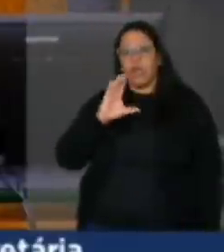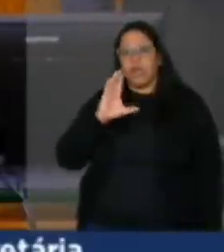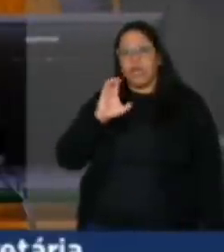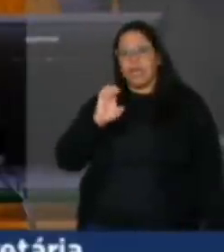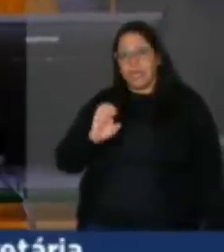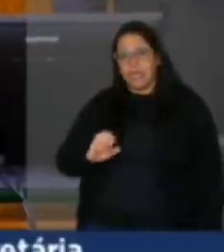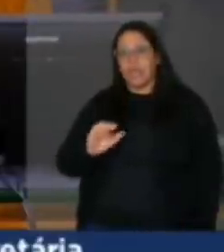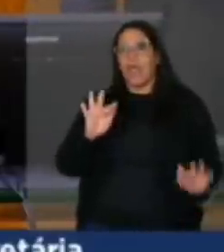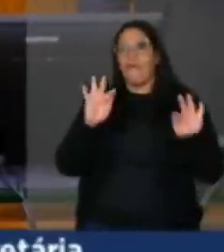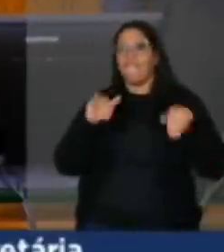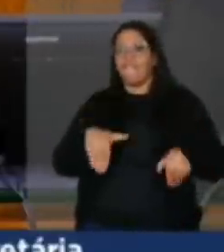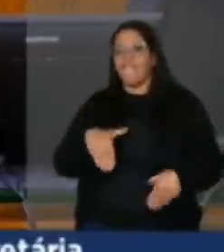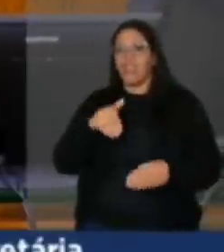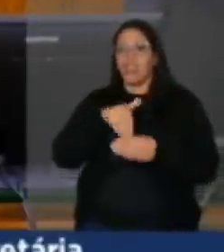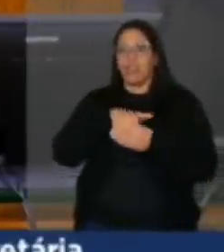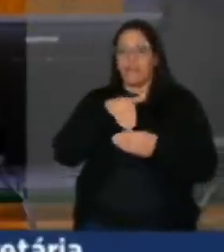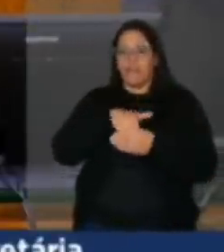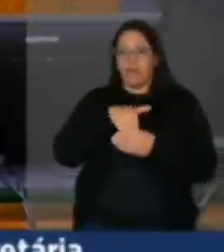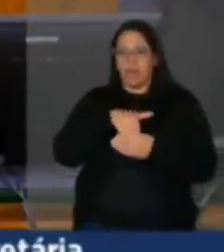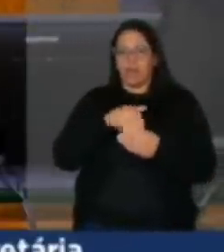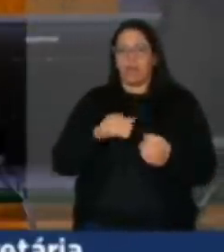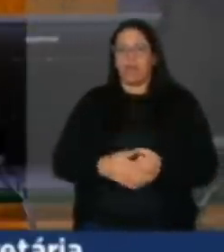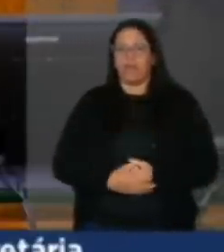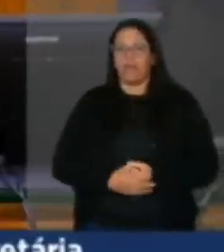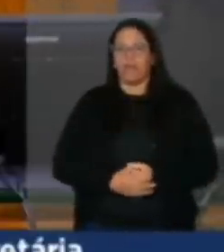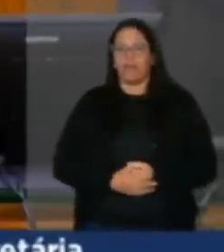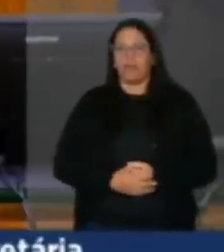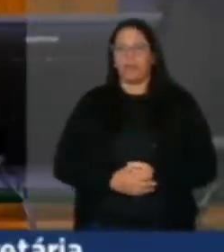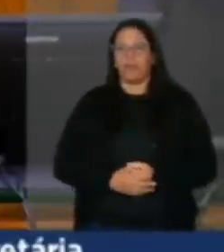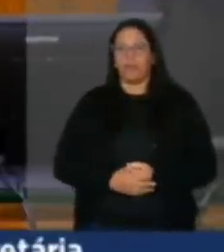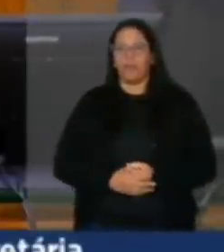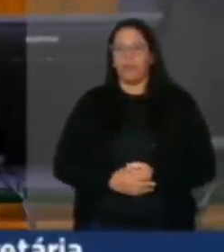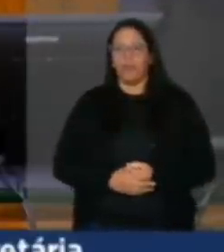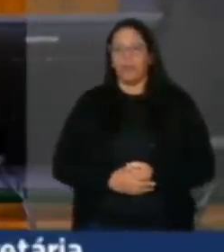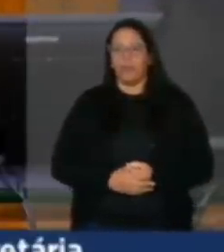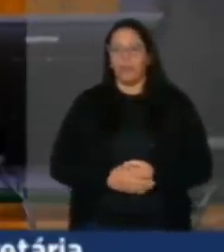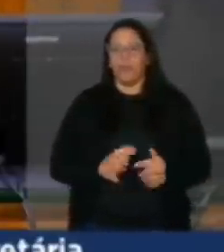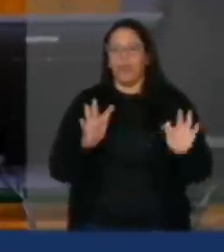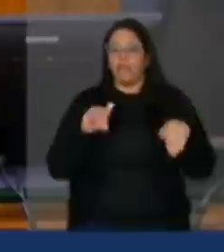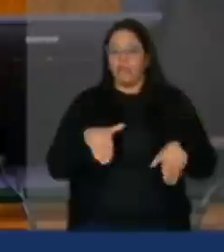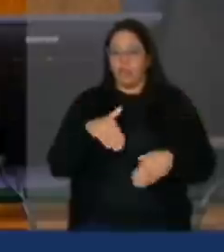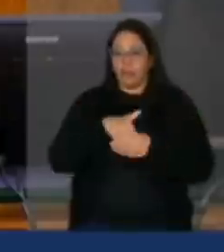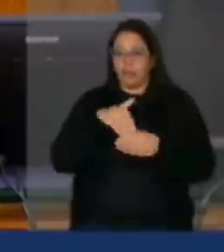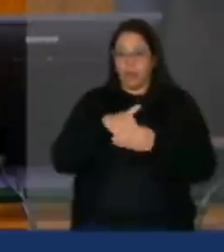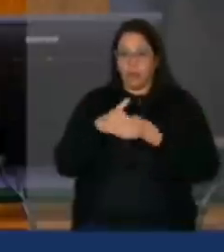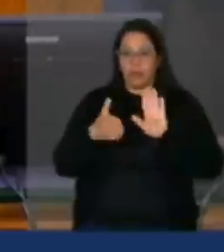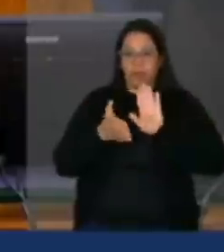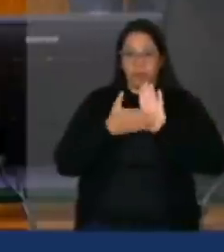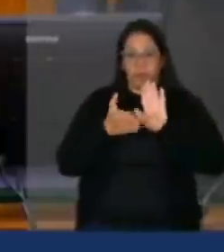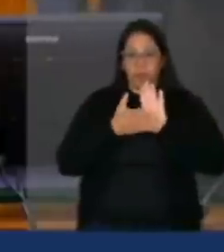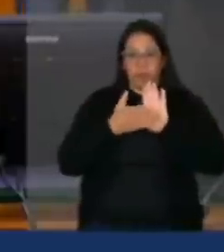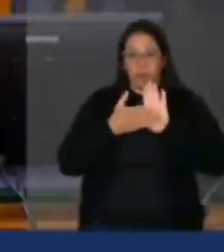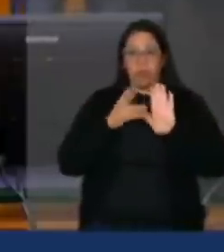Está encerrada a votação. Encerrada a votação do requerimento de urgência.